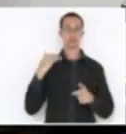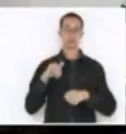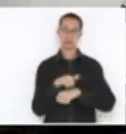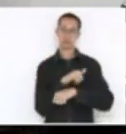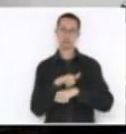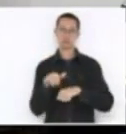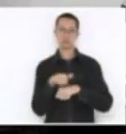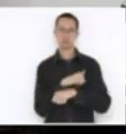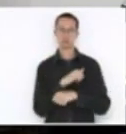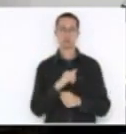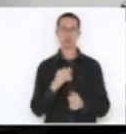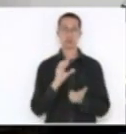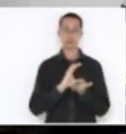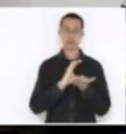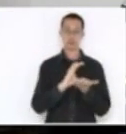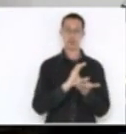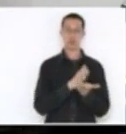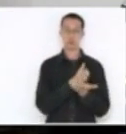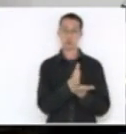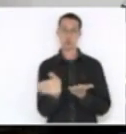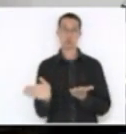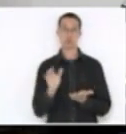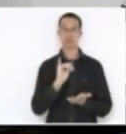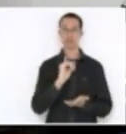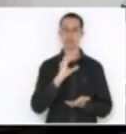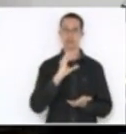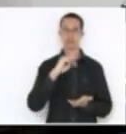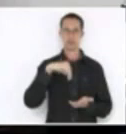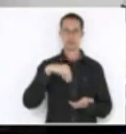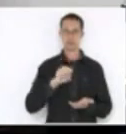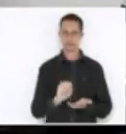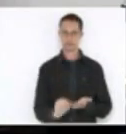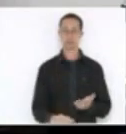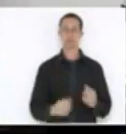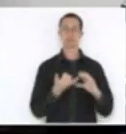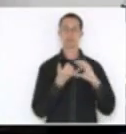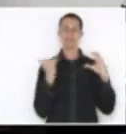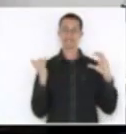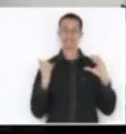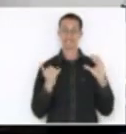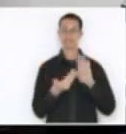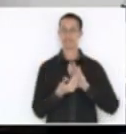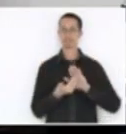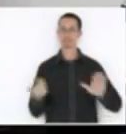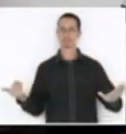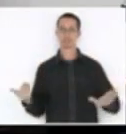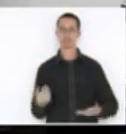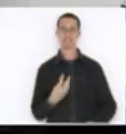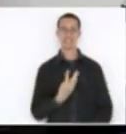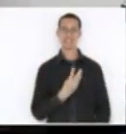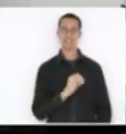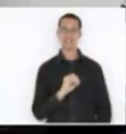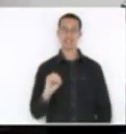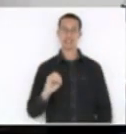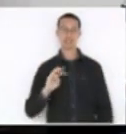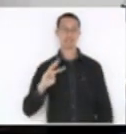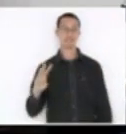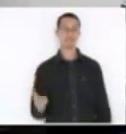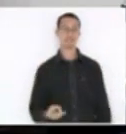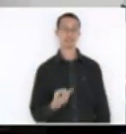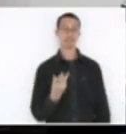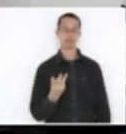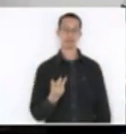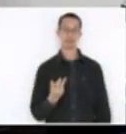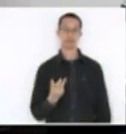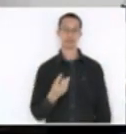do ICMS, da Selesc, foi retirado quase 300 milhões dos municípios, que eram os 25